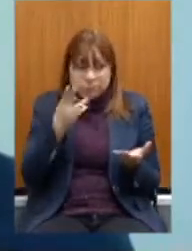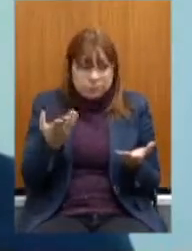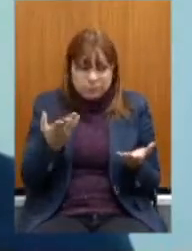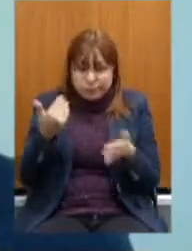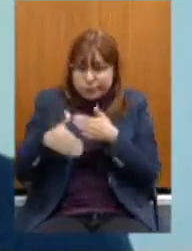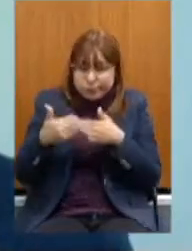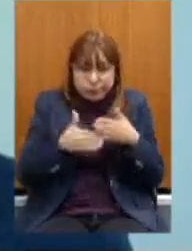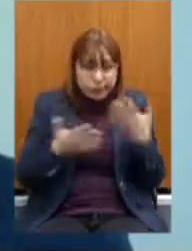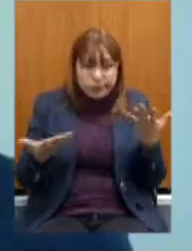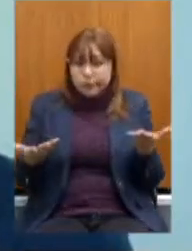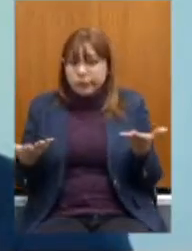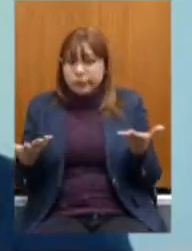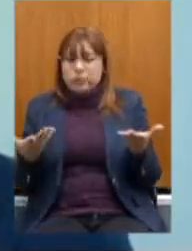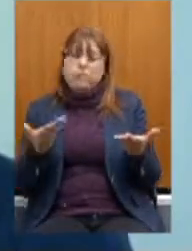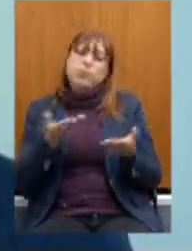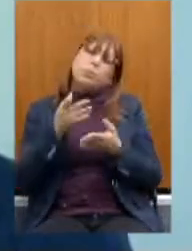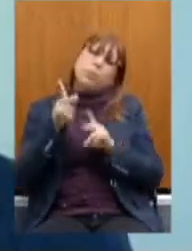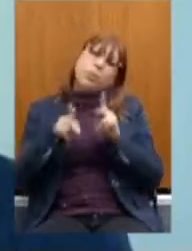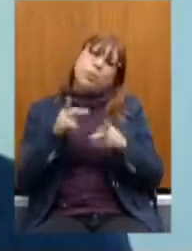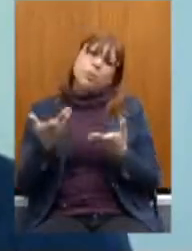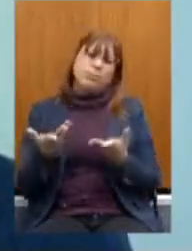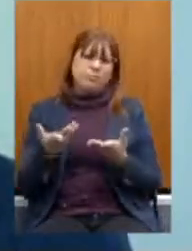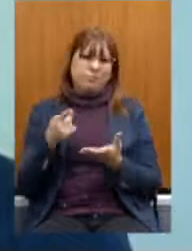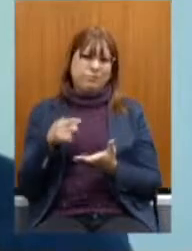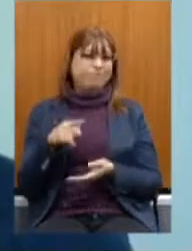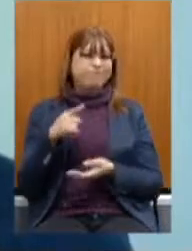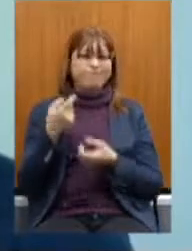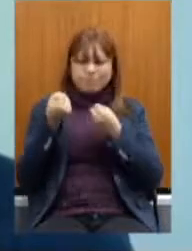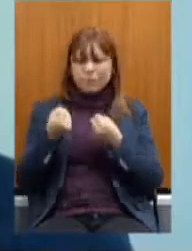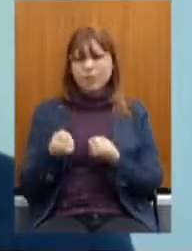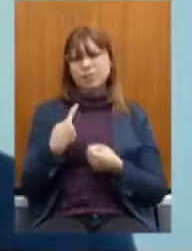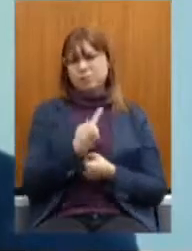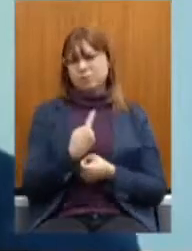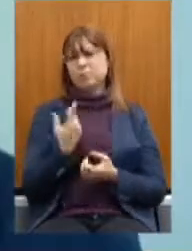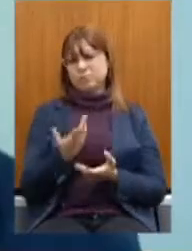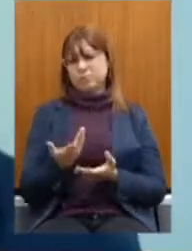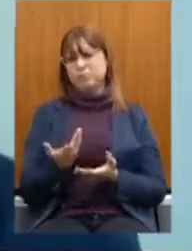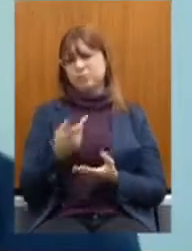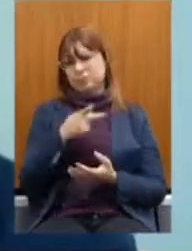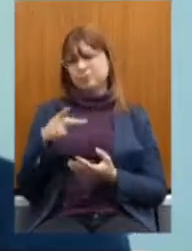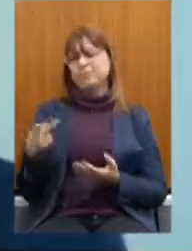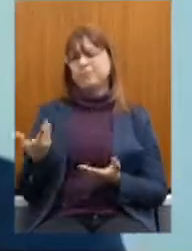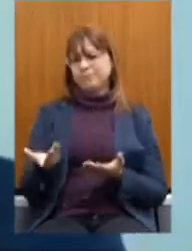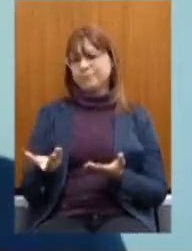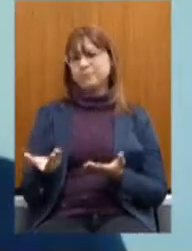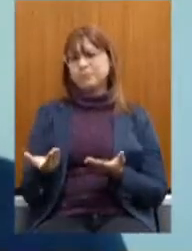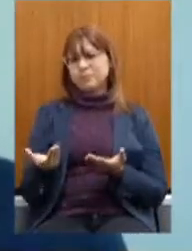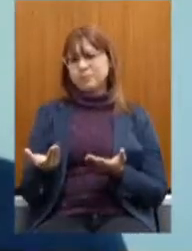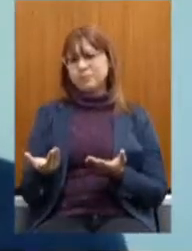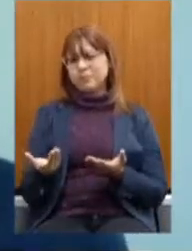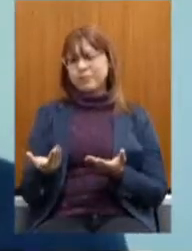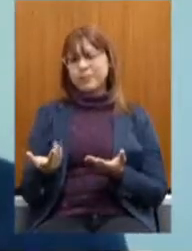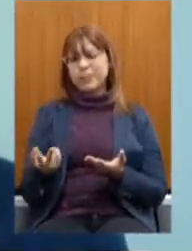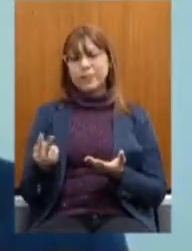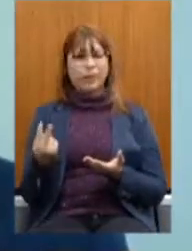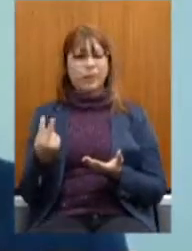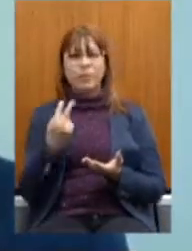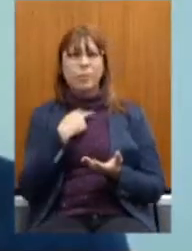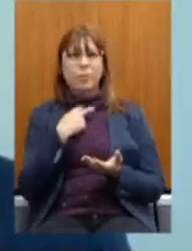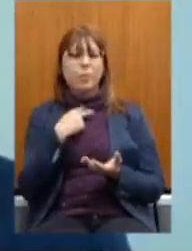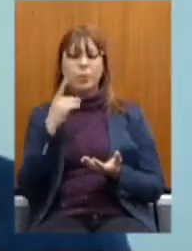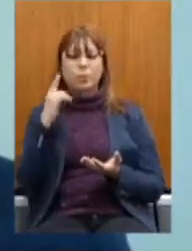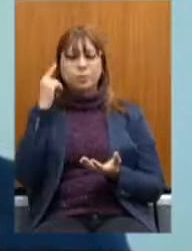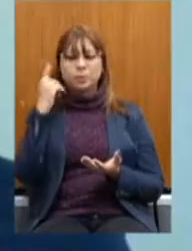De impostos Para os servidores Isso é muito Penoso Presidente A gente não pode Tapar o sol Com a peneira E falar